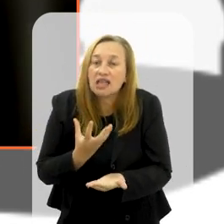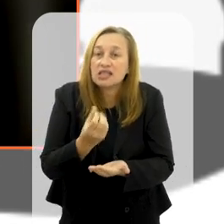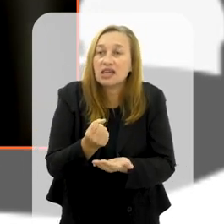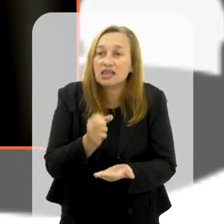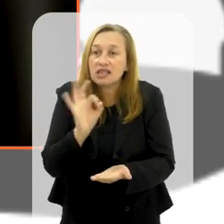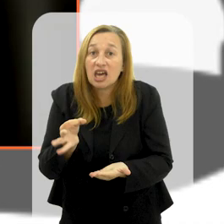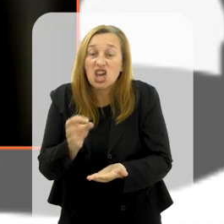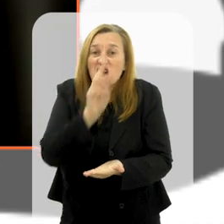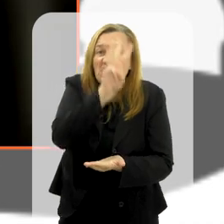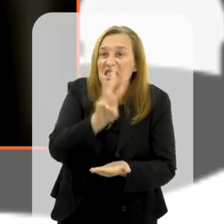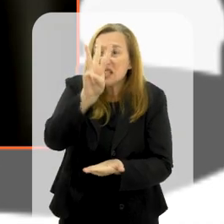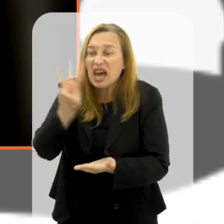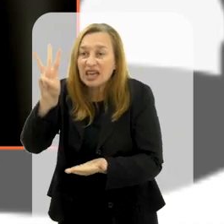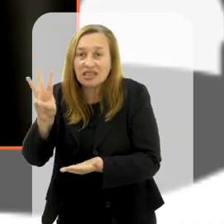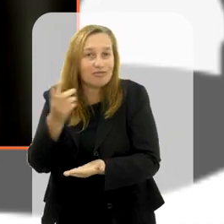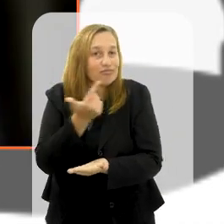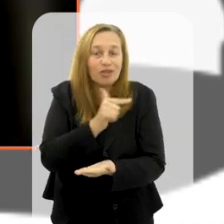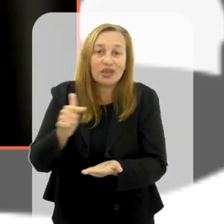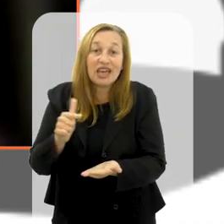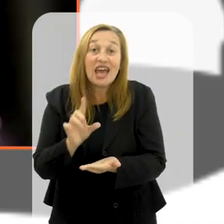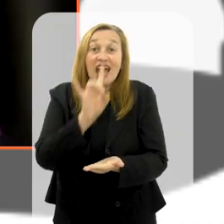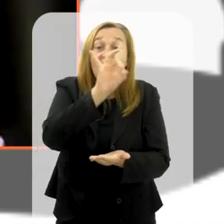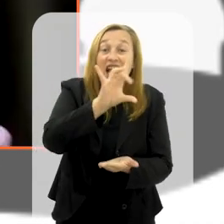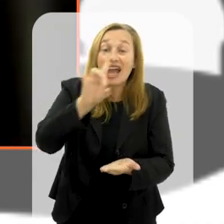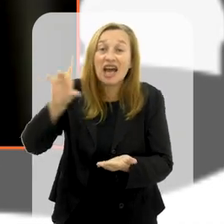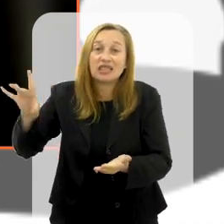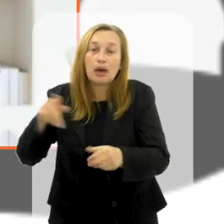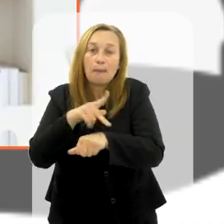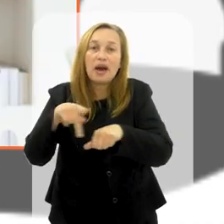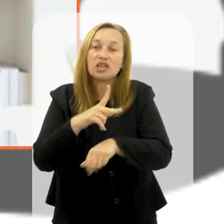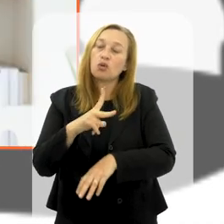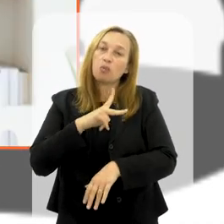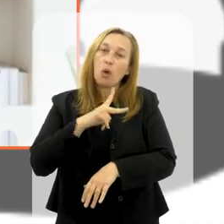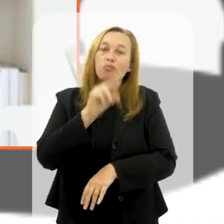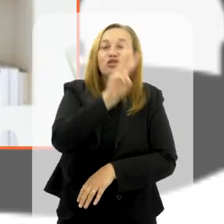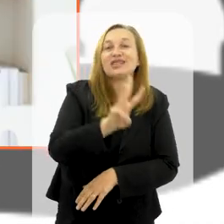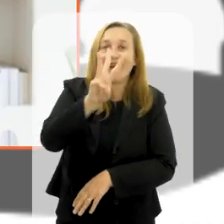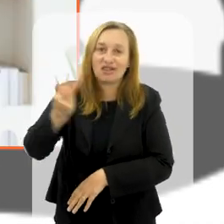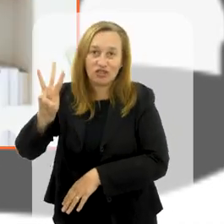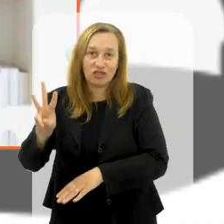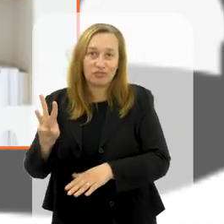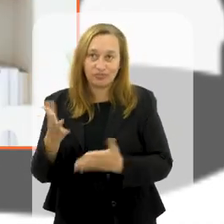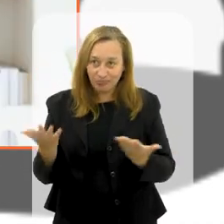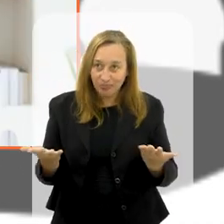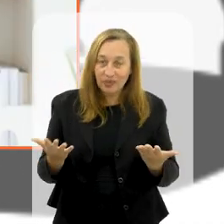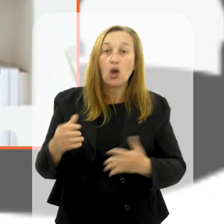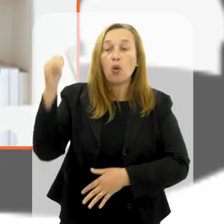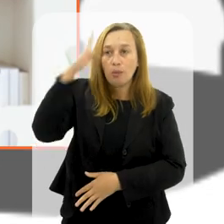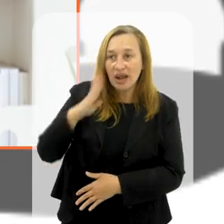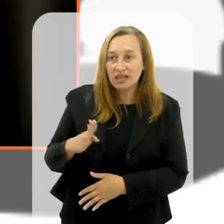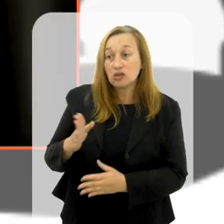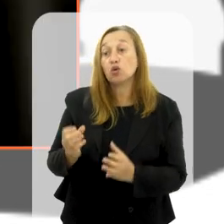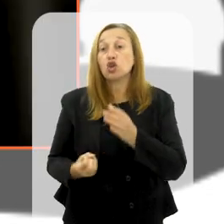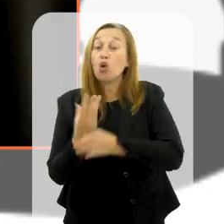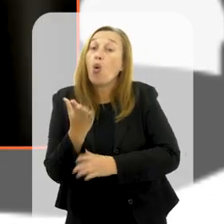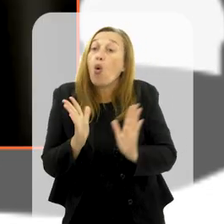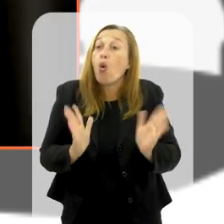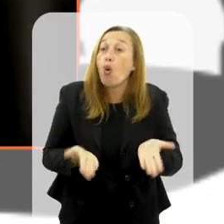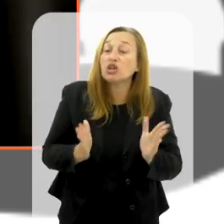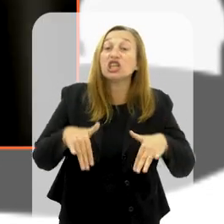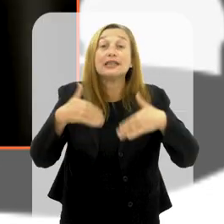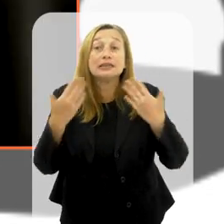maneira fixa. Nem o site ele tem. Cada país que assumiu a presidência cria o seu próprio site, o que o Brasil criou hoje.